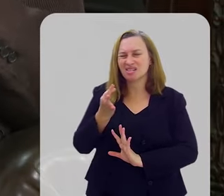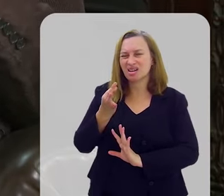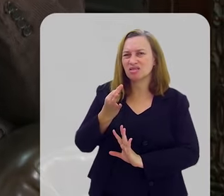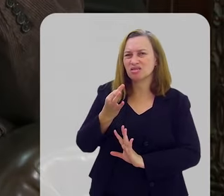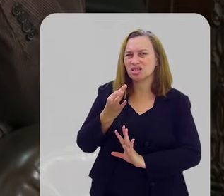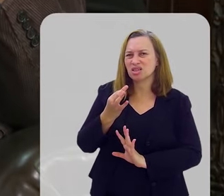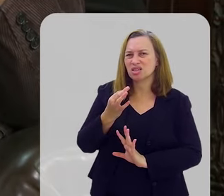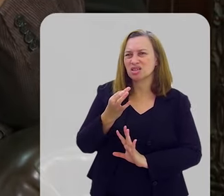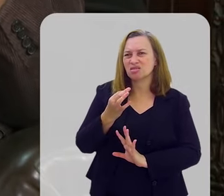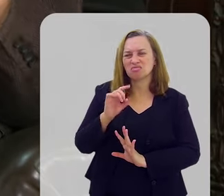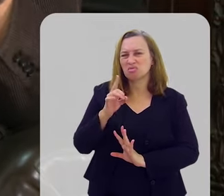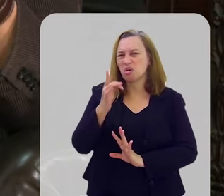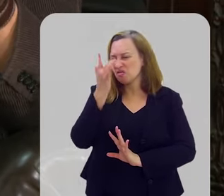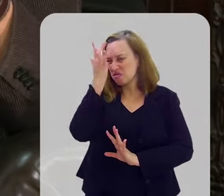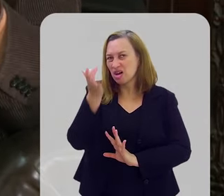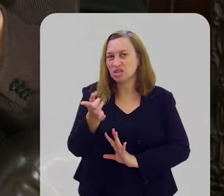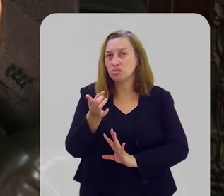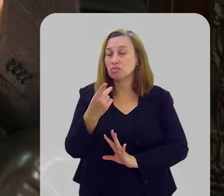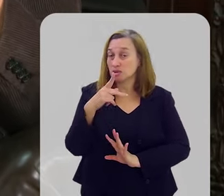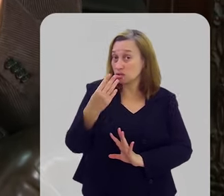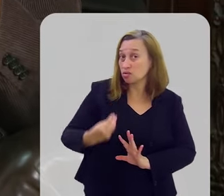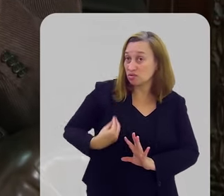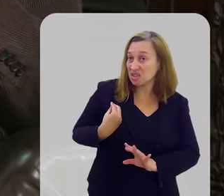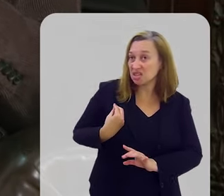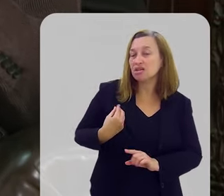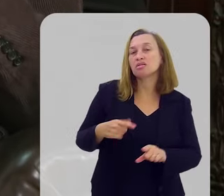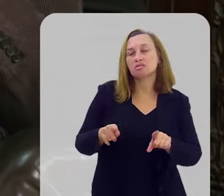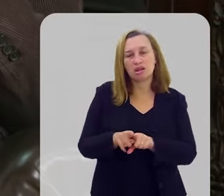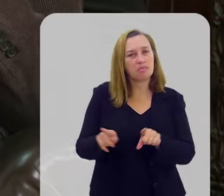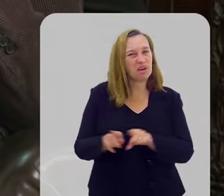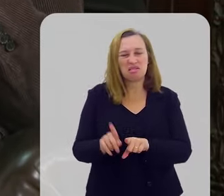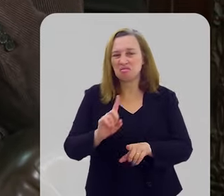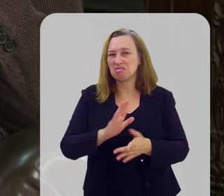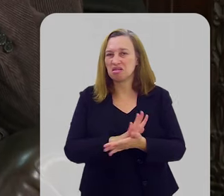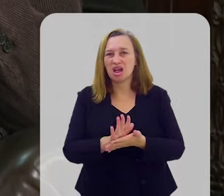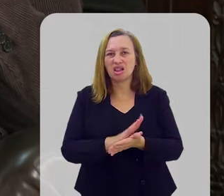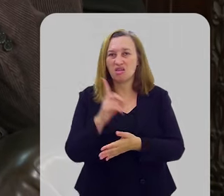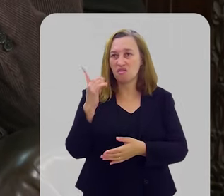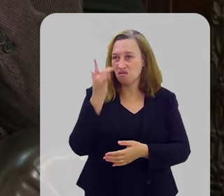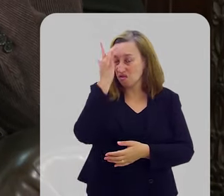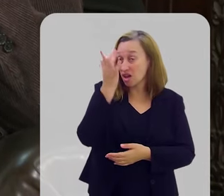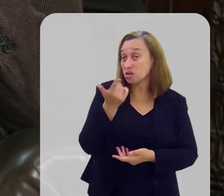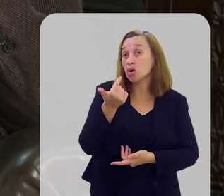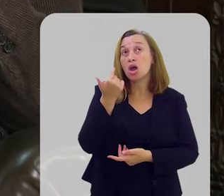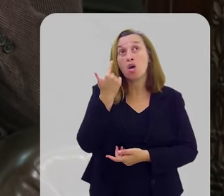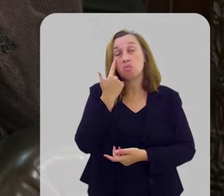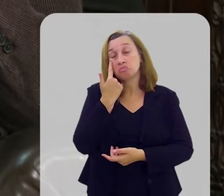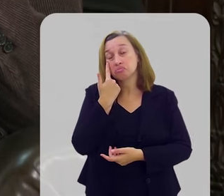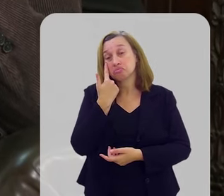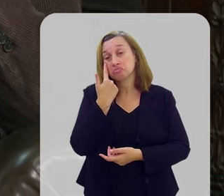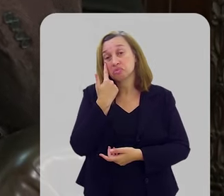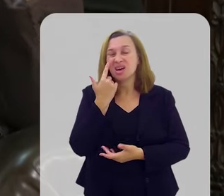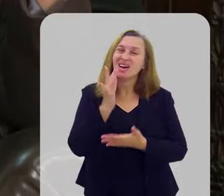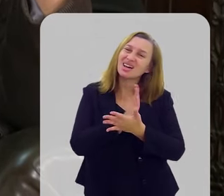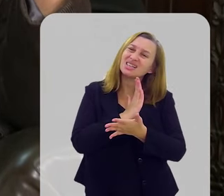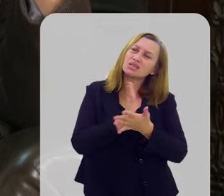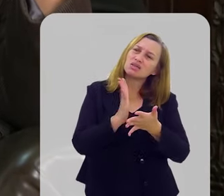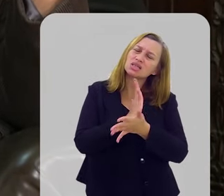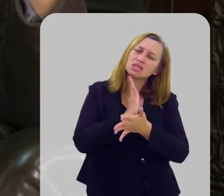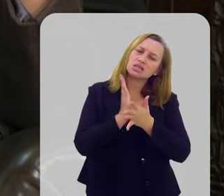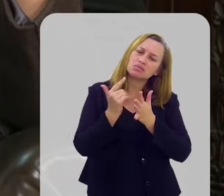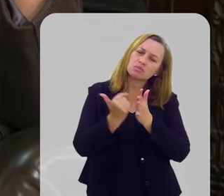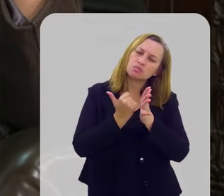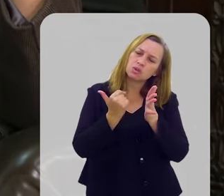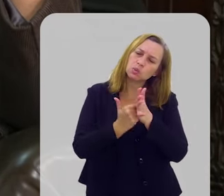fácil. Eu sei que na sua vida também nada é fácil. Eu fico, às vezes, me